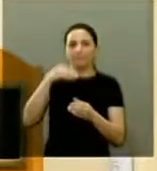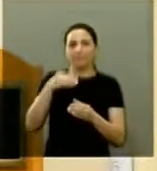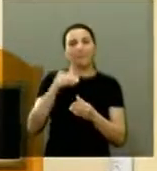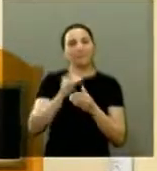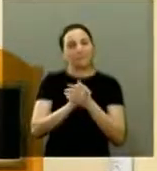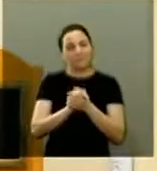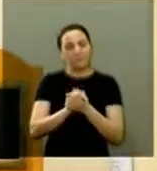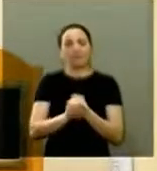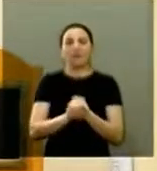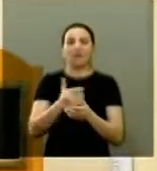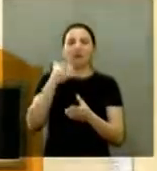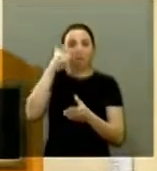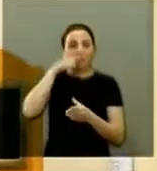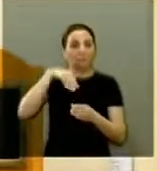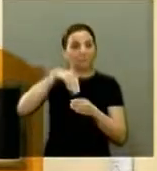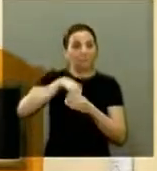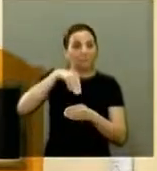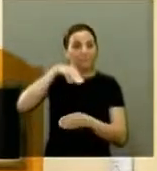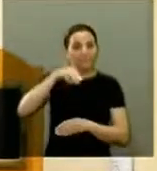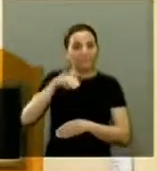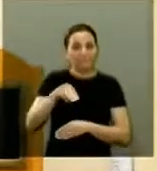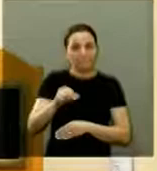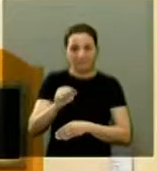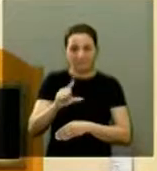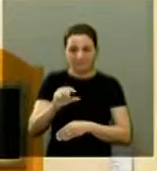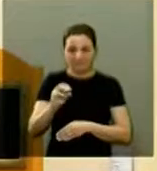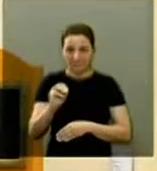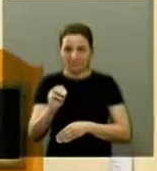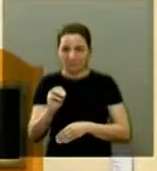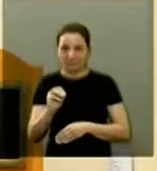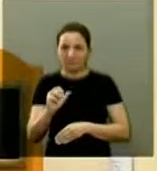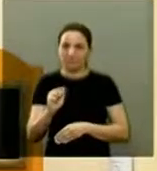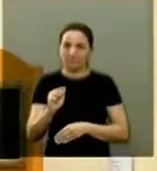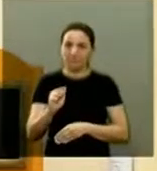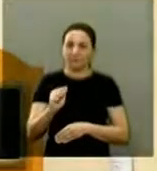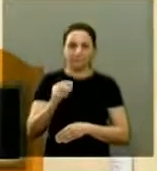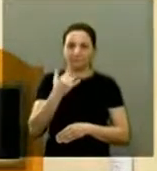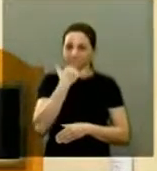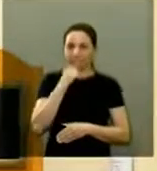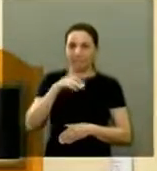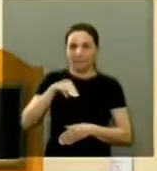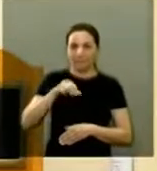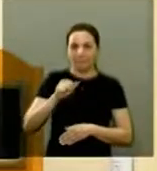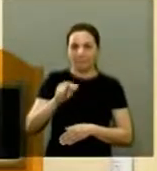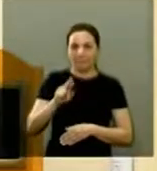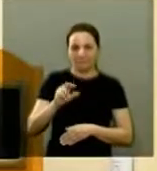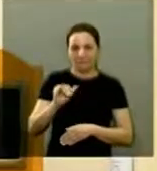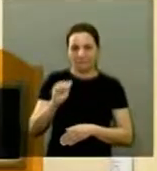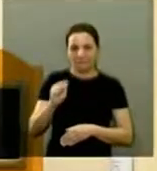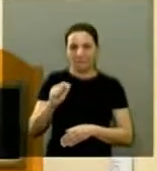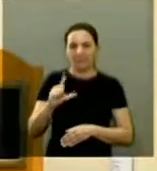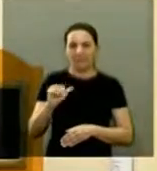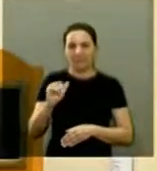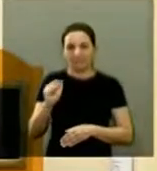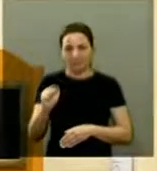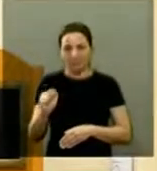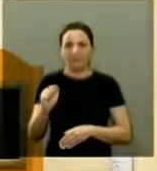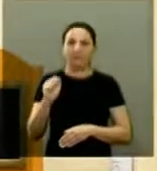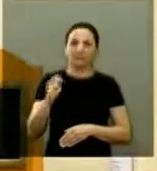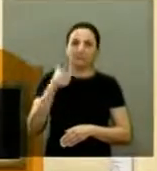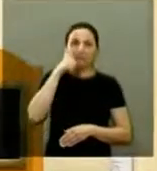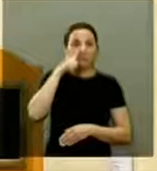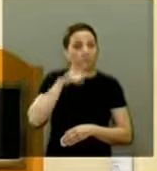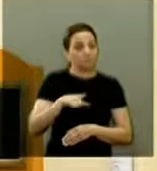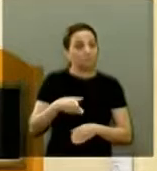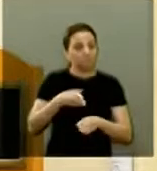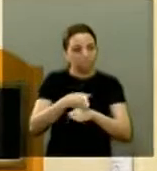é a primeira mulher de Araraquara eleita deputada estadual. Eu espero e desejo, sinceramente, que, a partir de